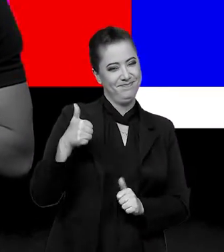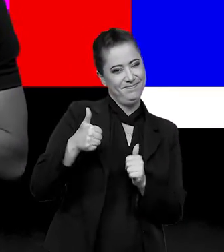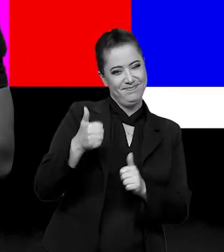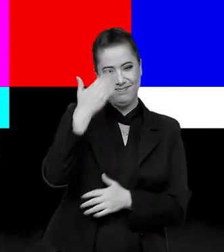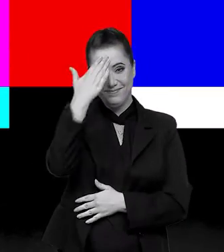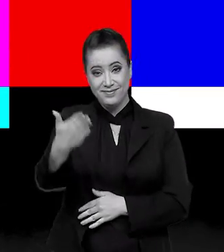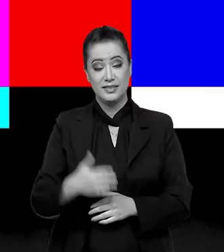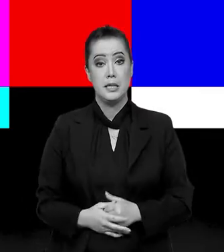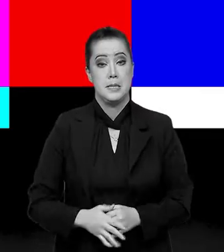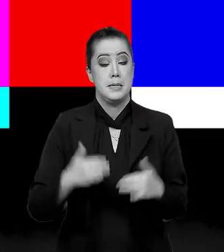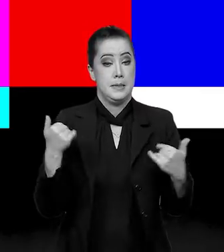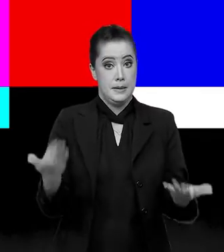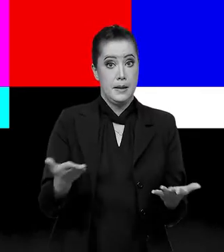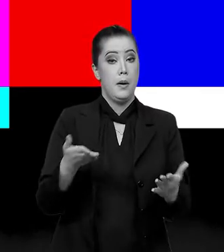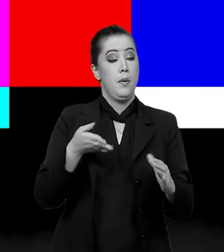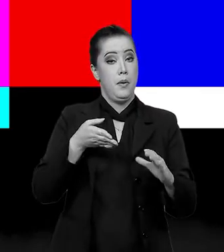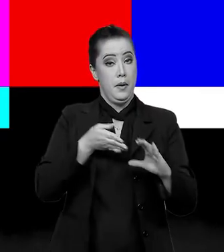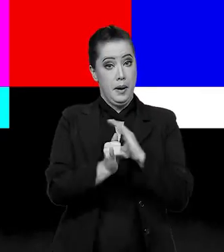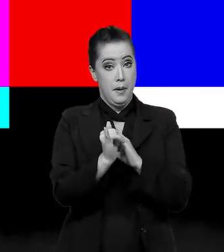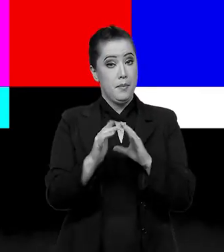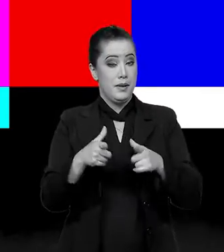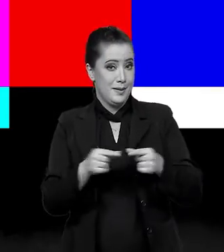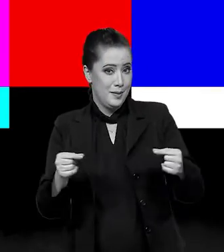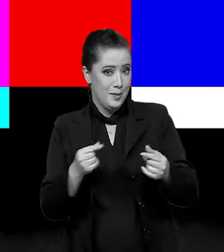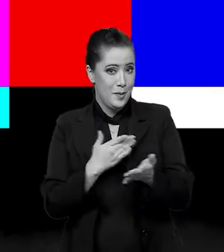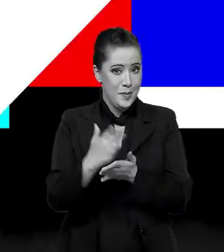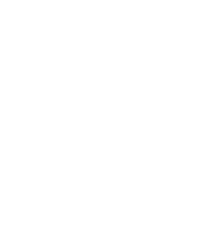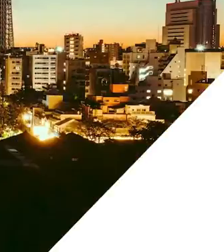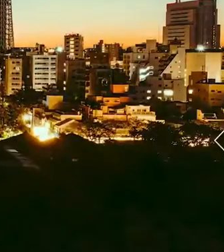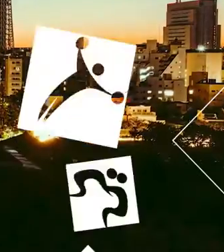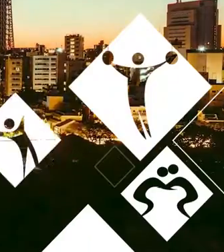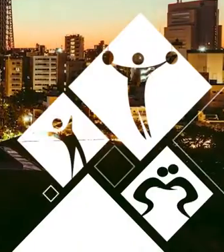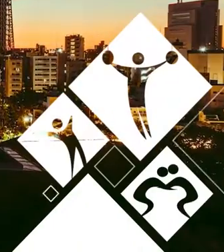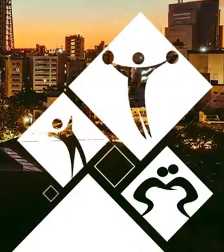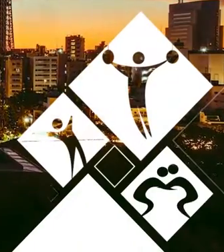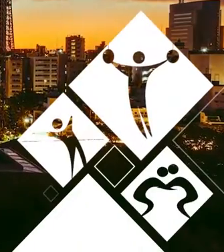Valeu, obrigado. É B.C. em Tóquio, valendo!